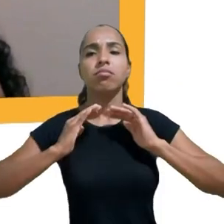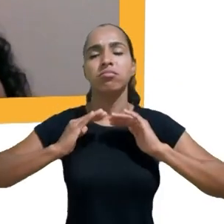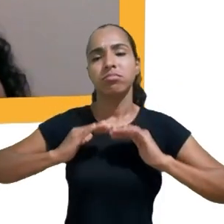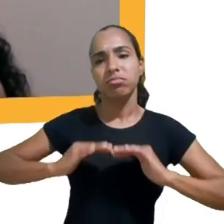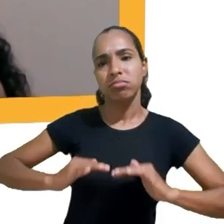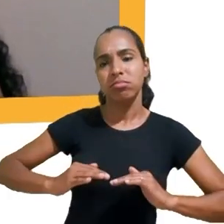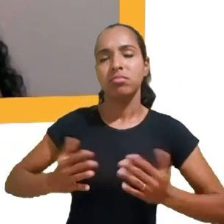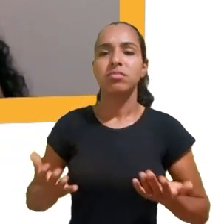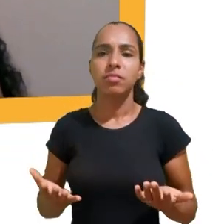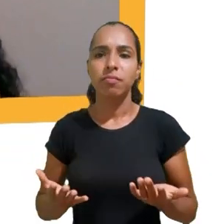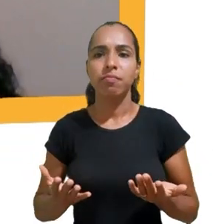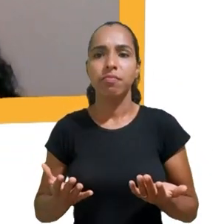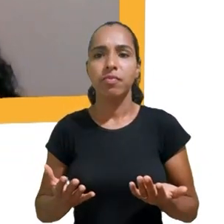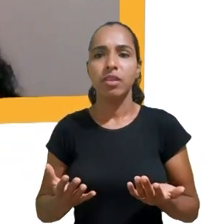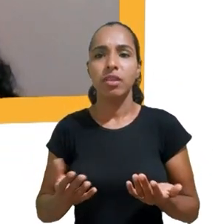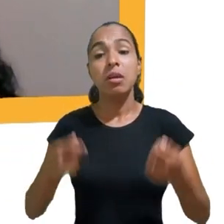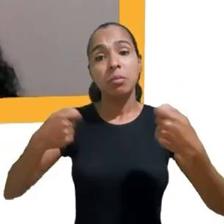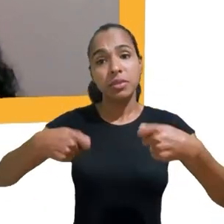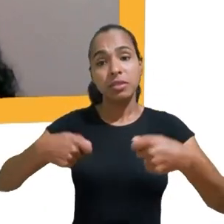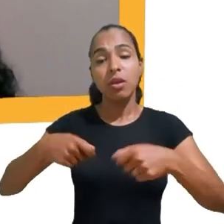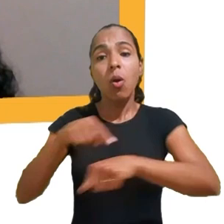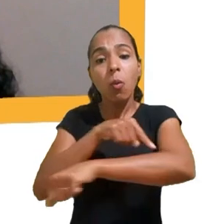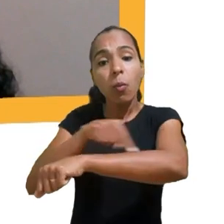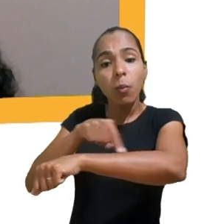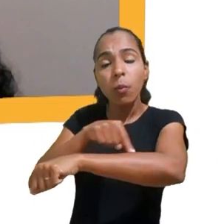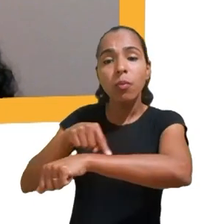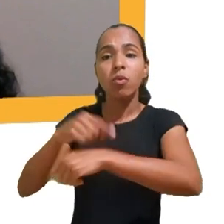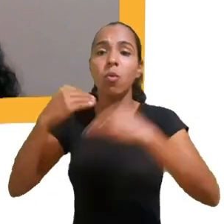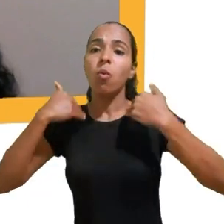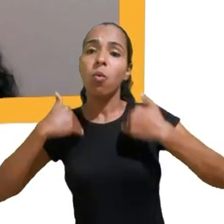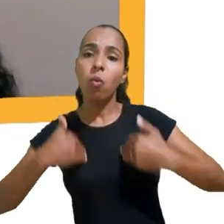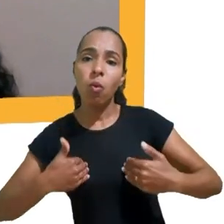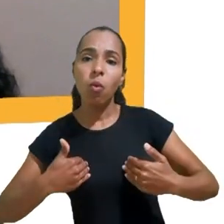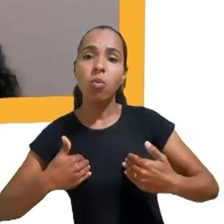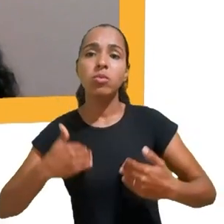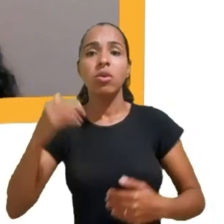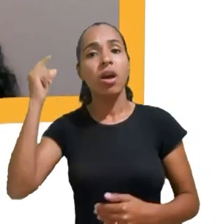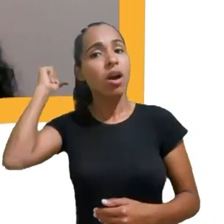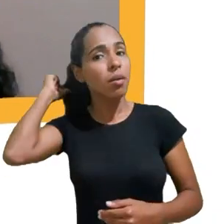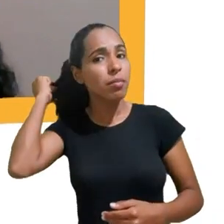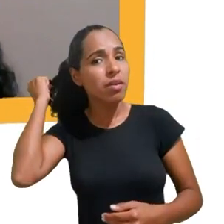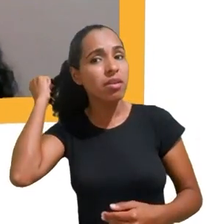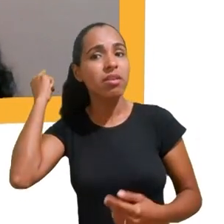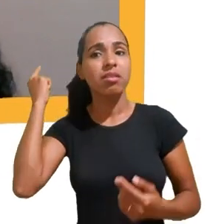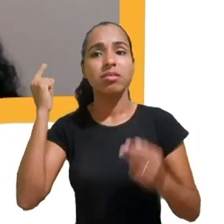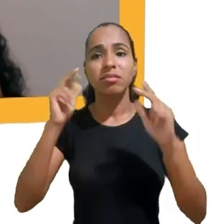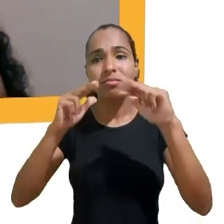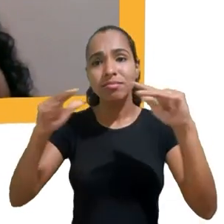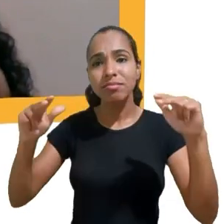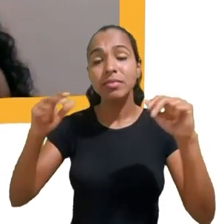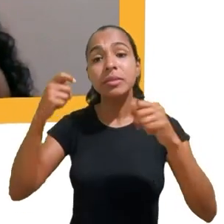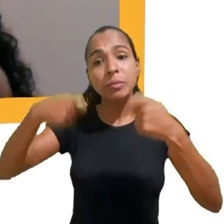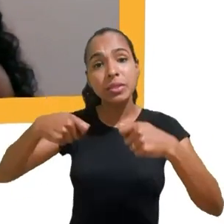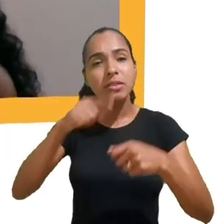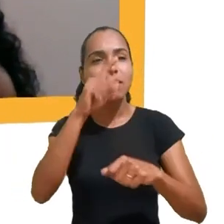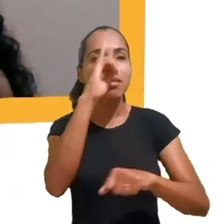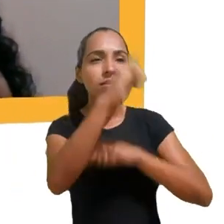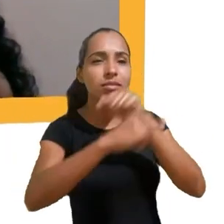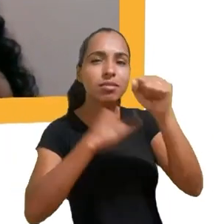cabelos, peles. E acho que eles deveriam utilizar a internet para poder se espelhar e entender que eles não são